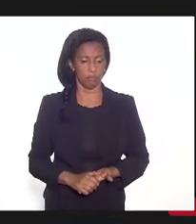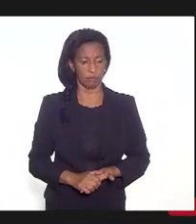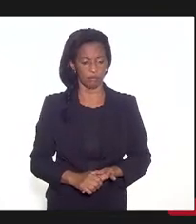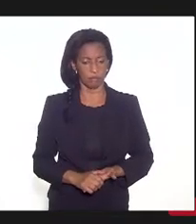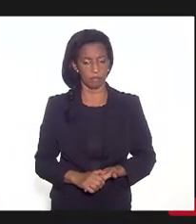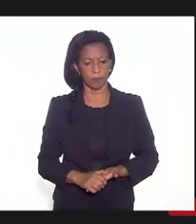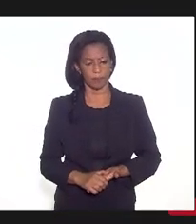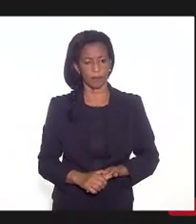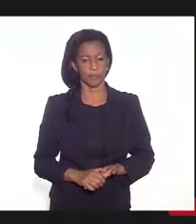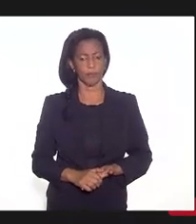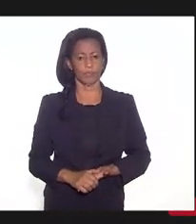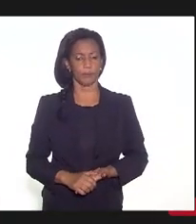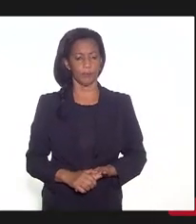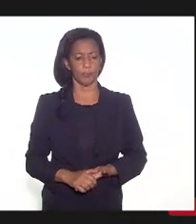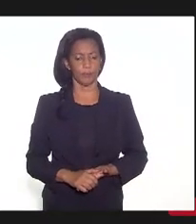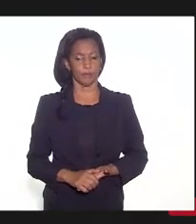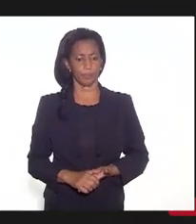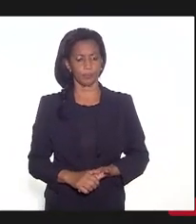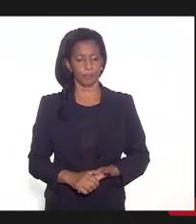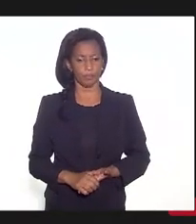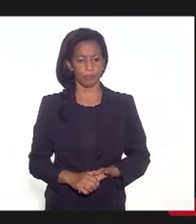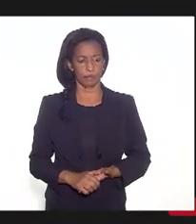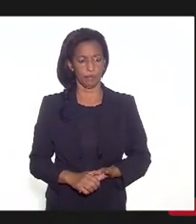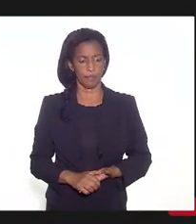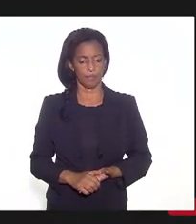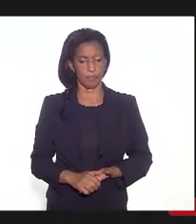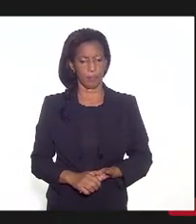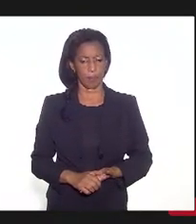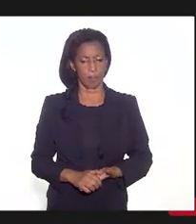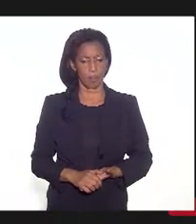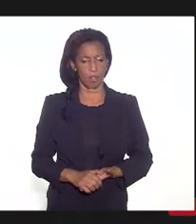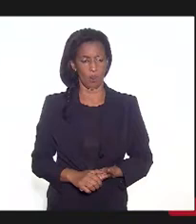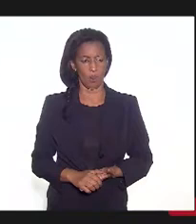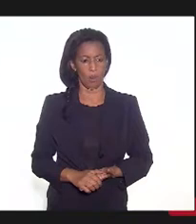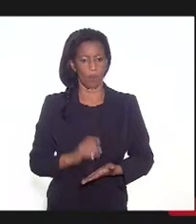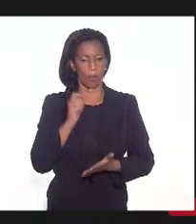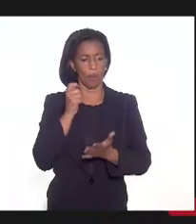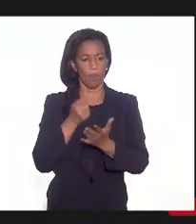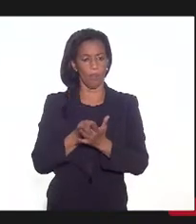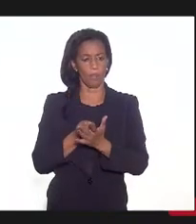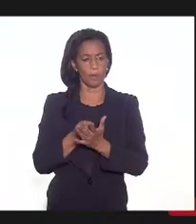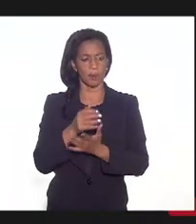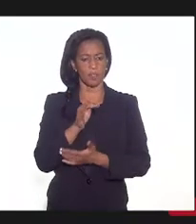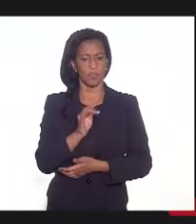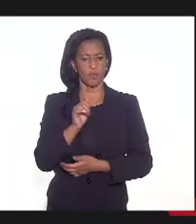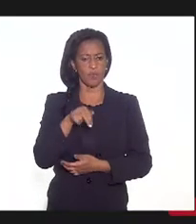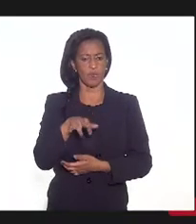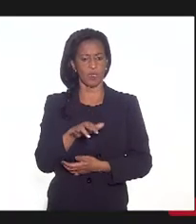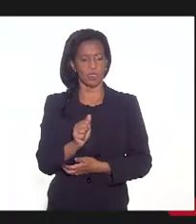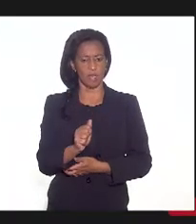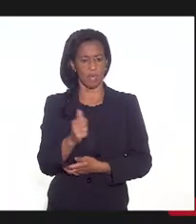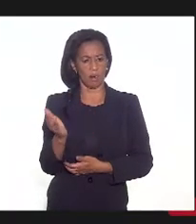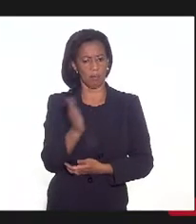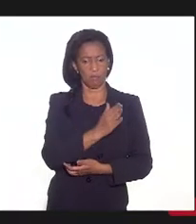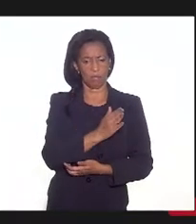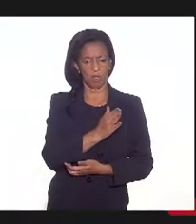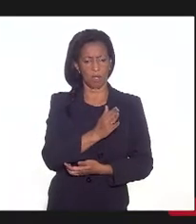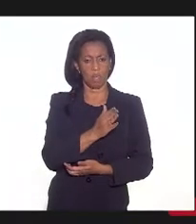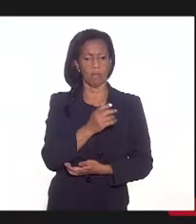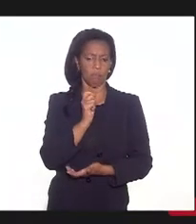A compensação financeira no anterior era previsto, aqui permite ressalvar e